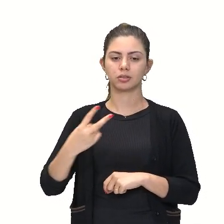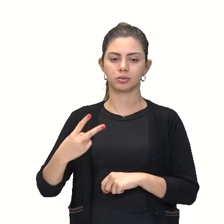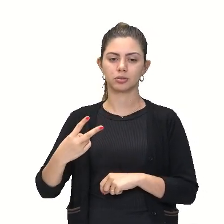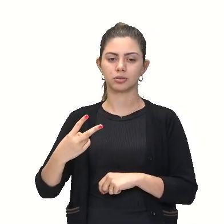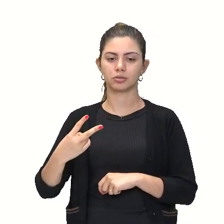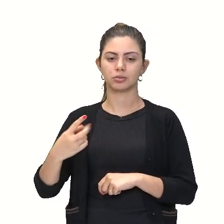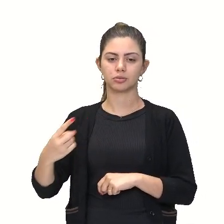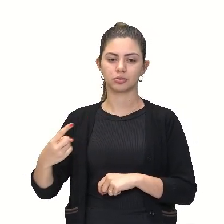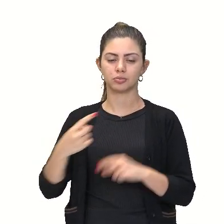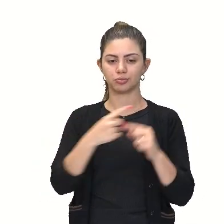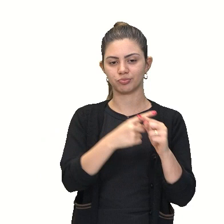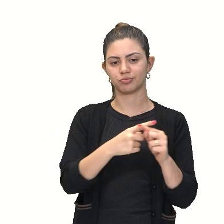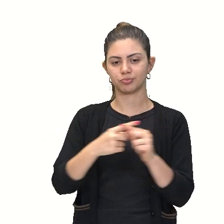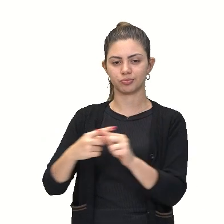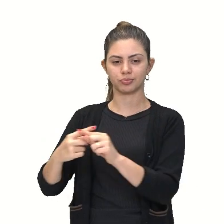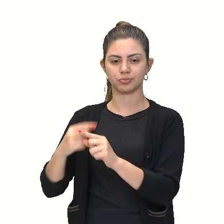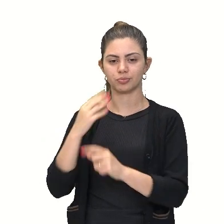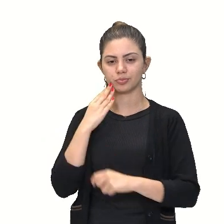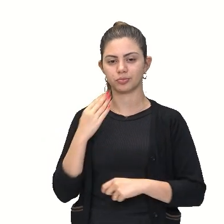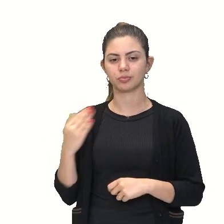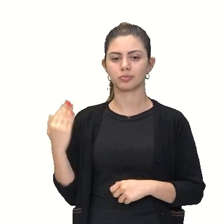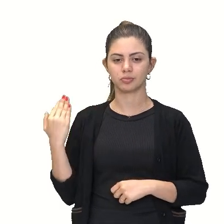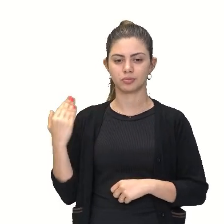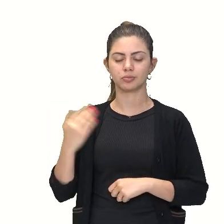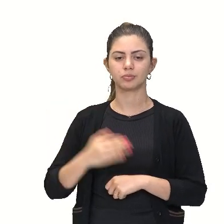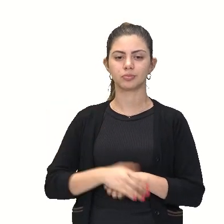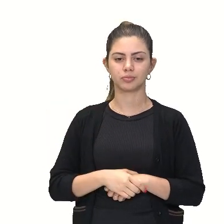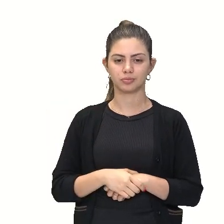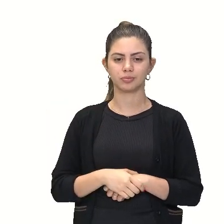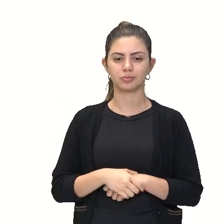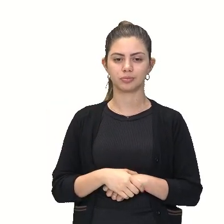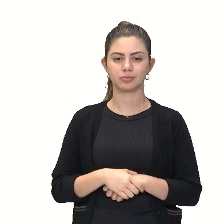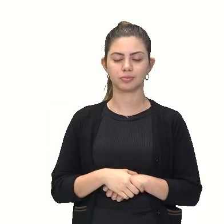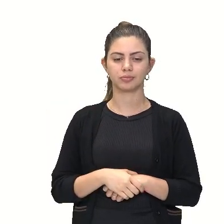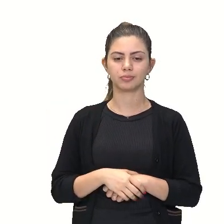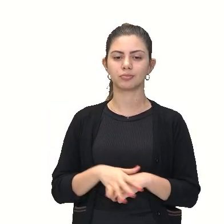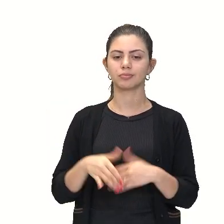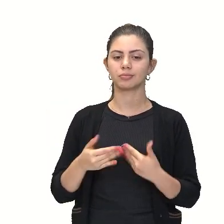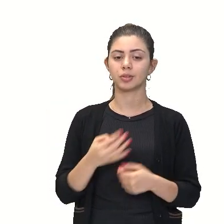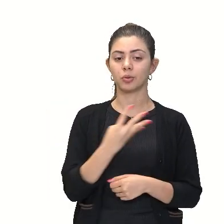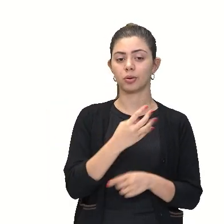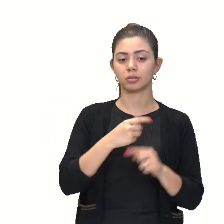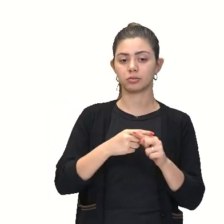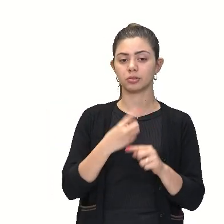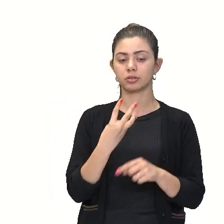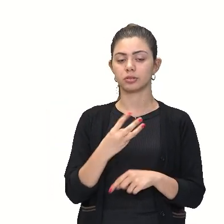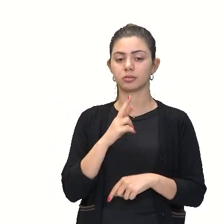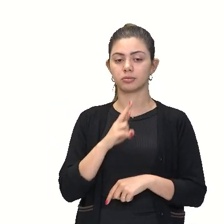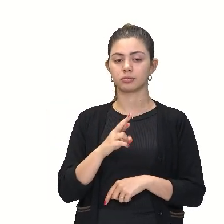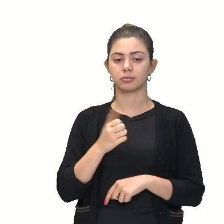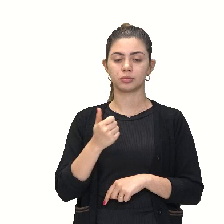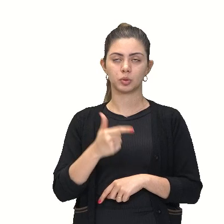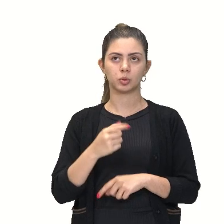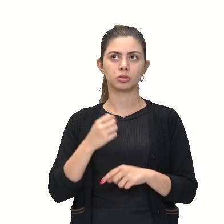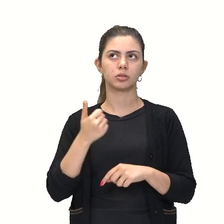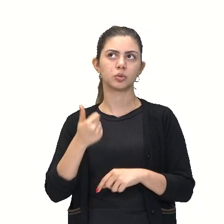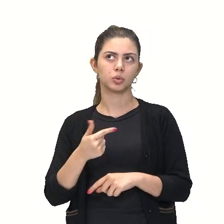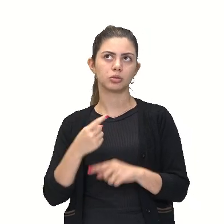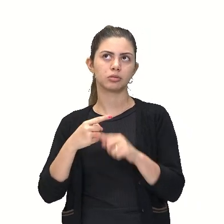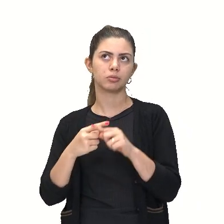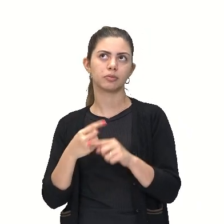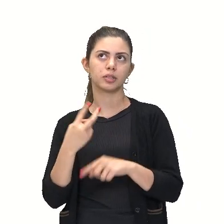vezes três, vezes dois, vezes um. Então, quatro vezes três é doze, doze,